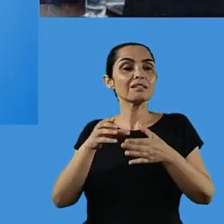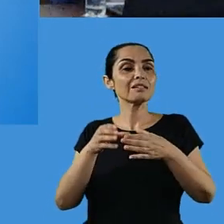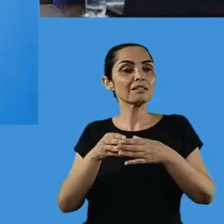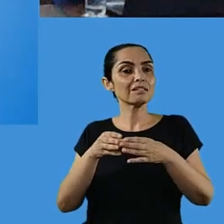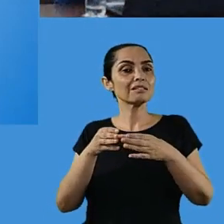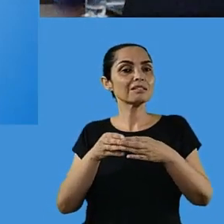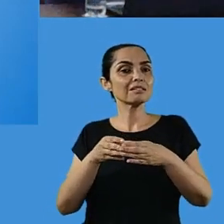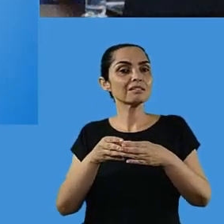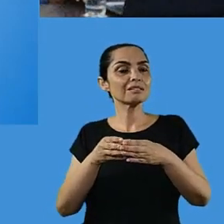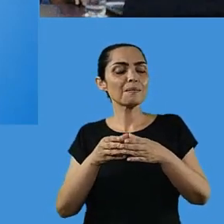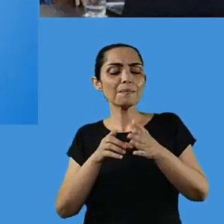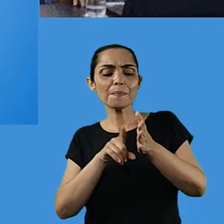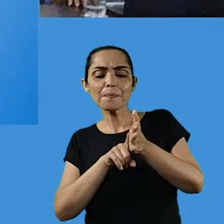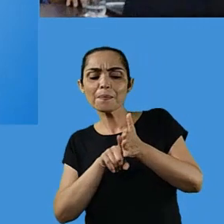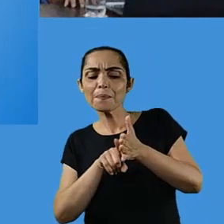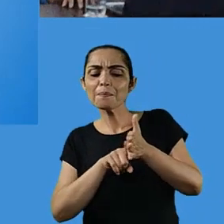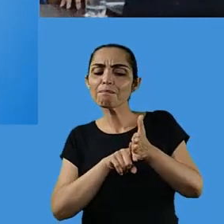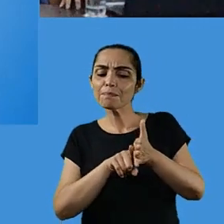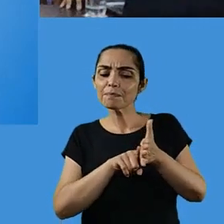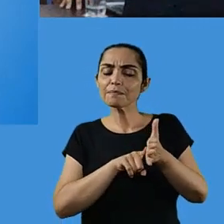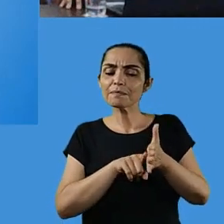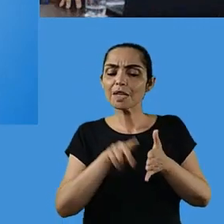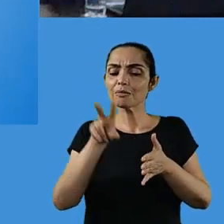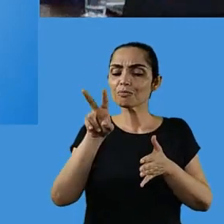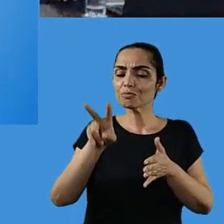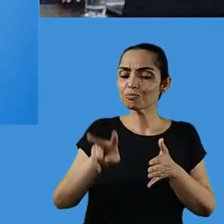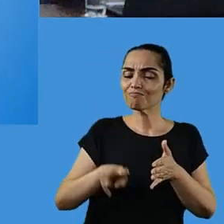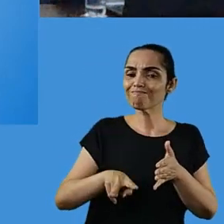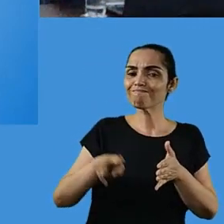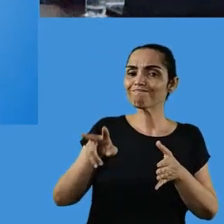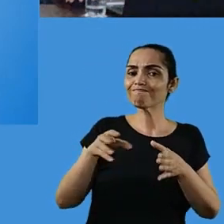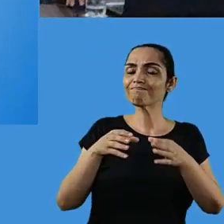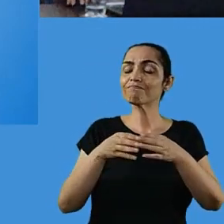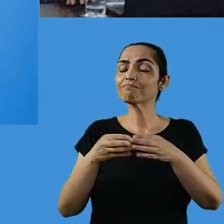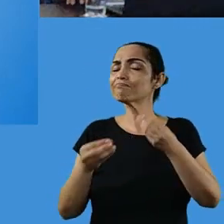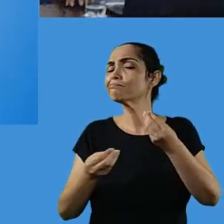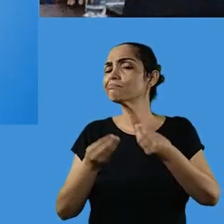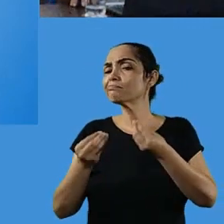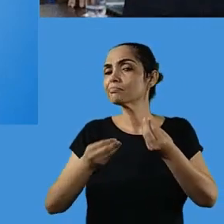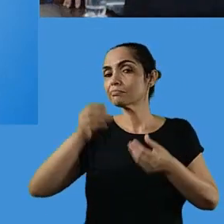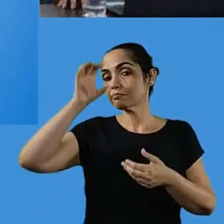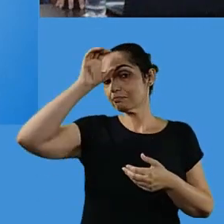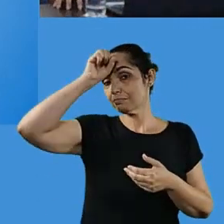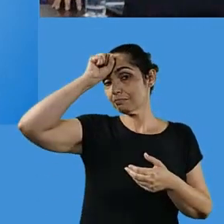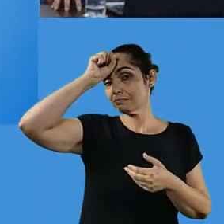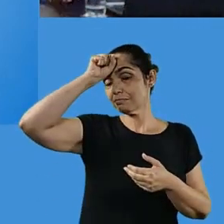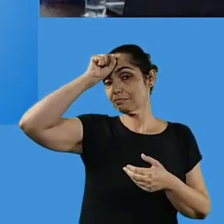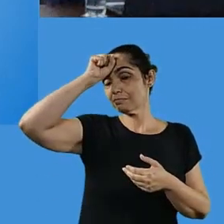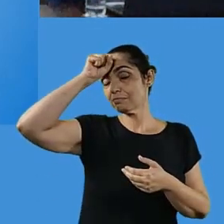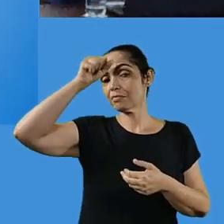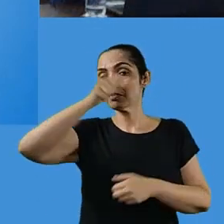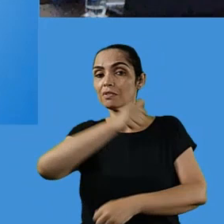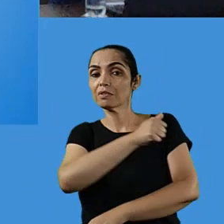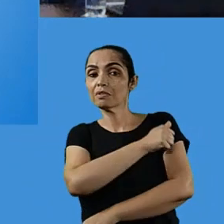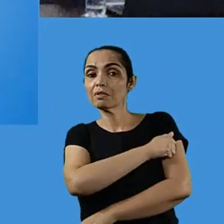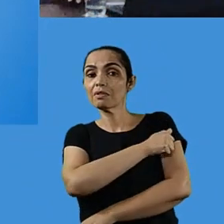nós temos que fazer a parte diagnóstica, sim, de ver como que está o aprendizado desse aluno,